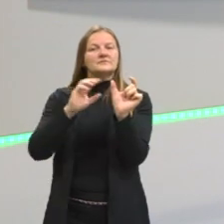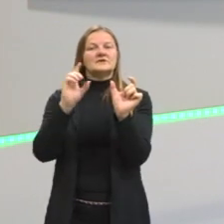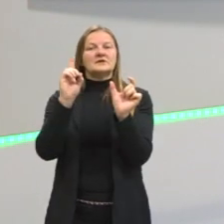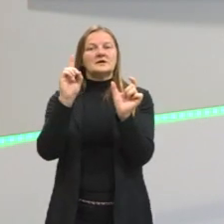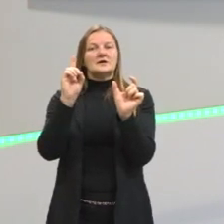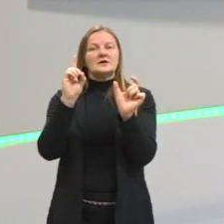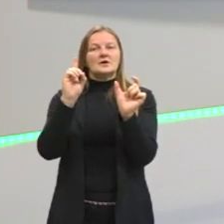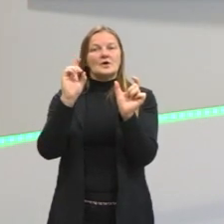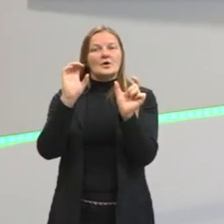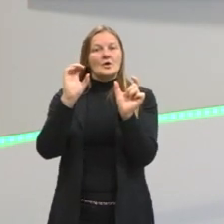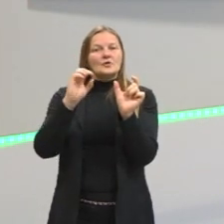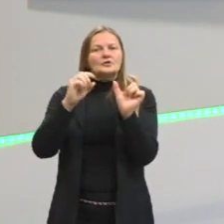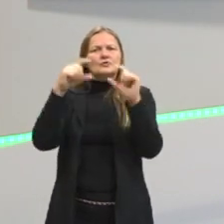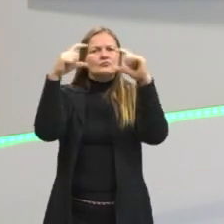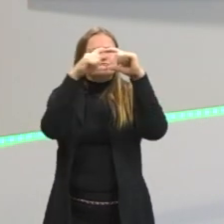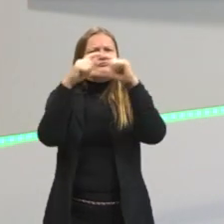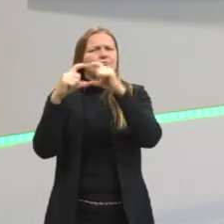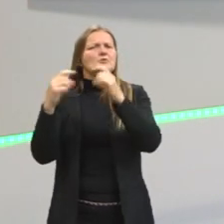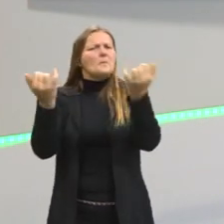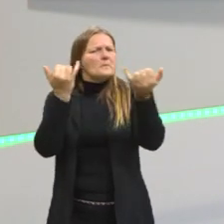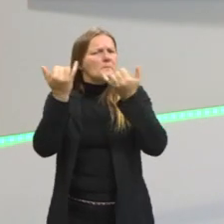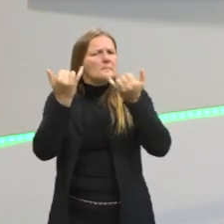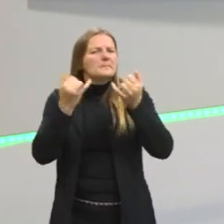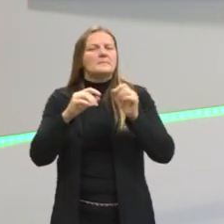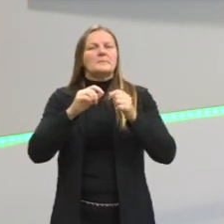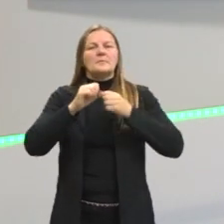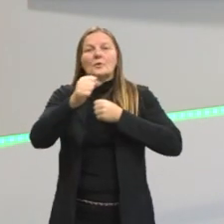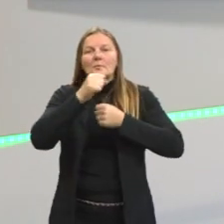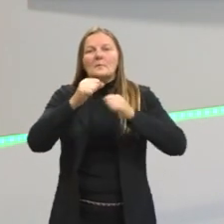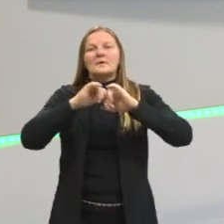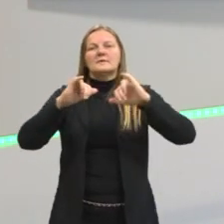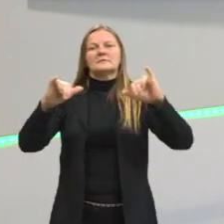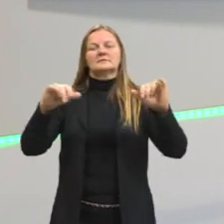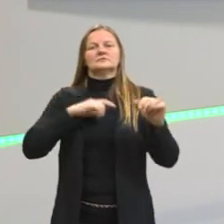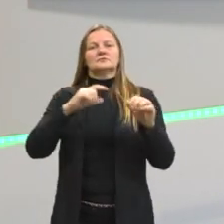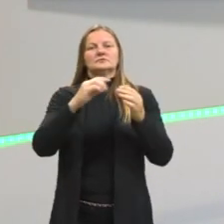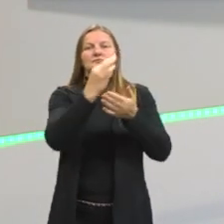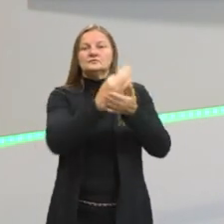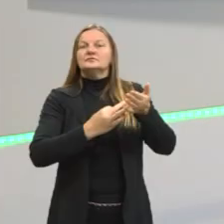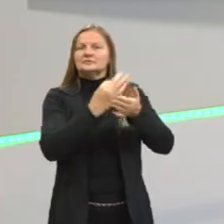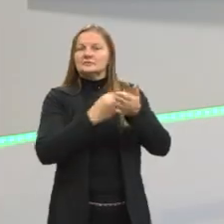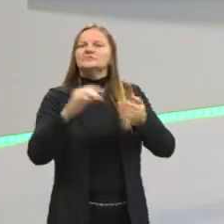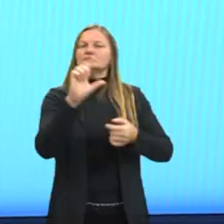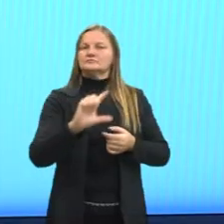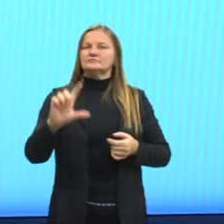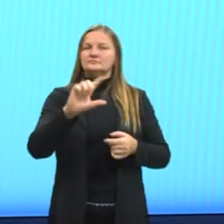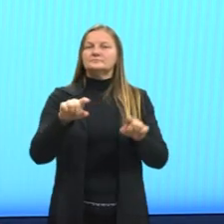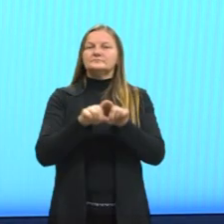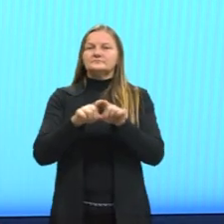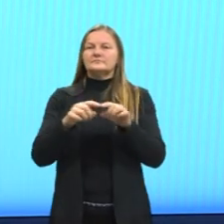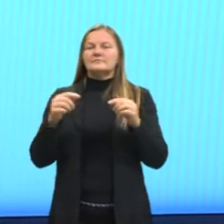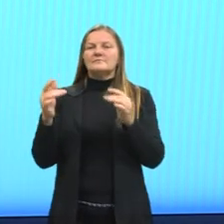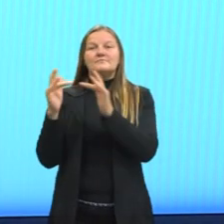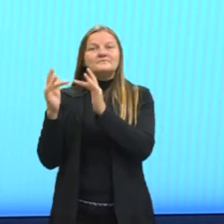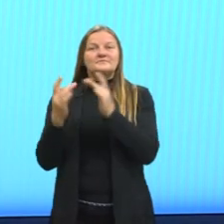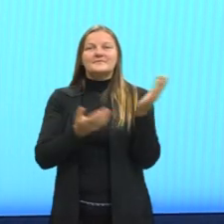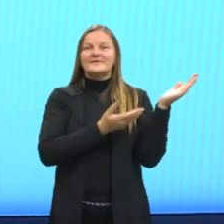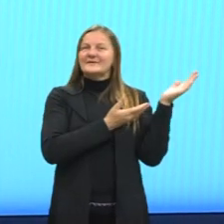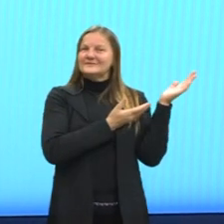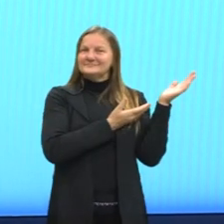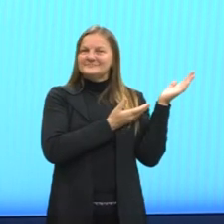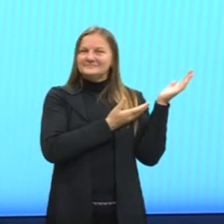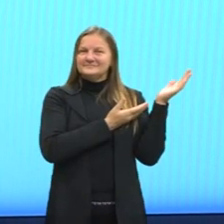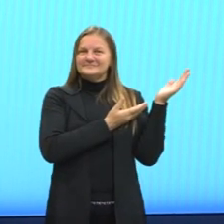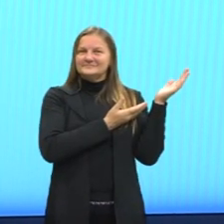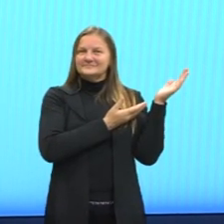nas tirinhas, nas propagandas e também em textos literários. Quero lembrar vocês que aqui no cantinho vocês encontram